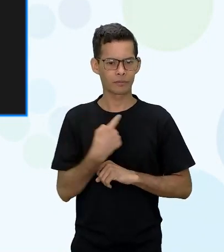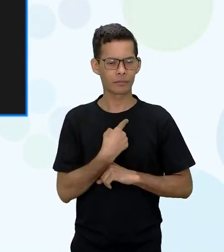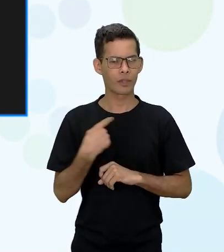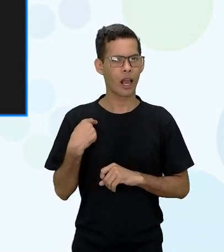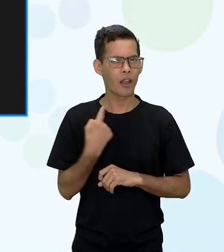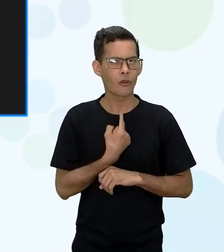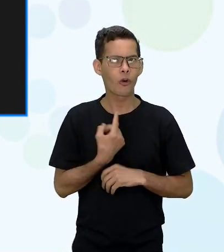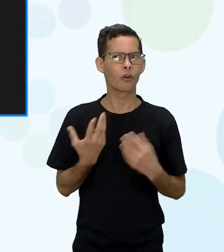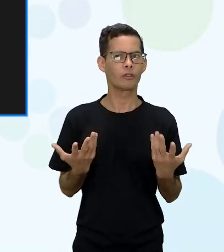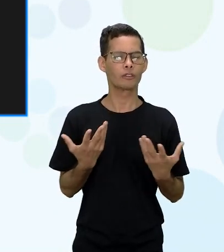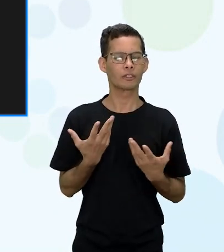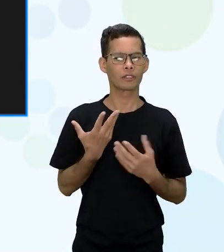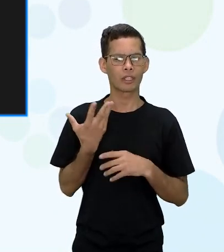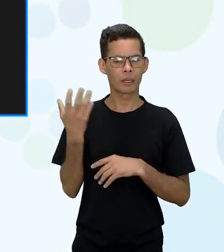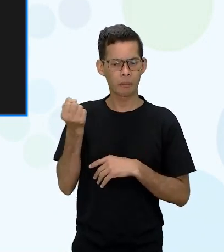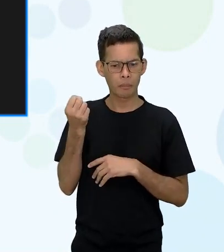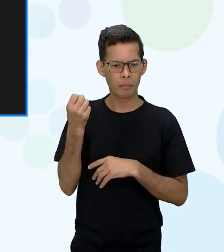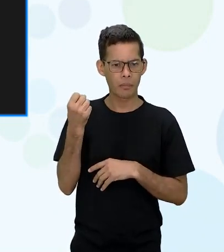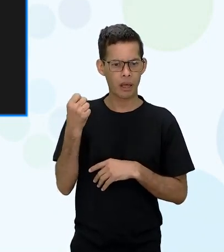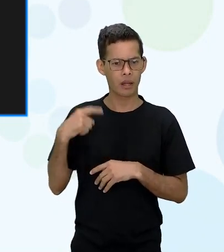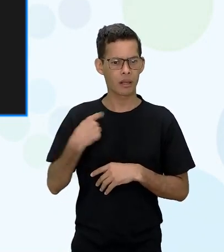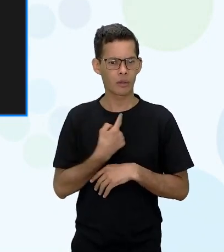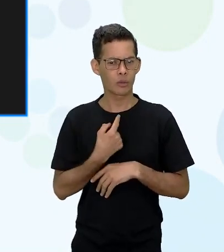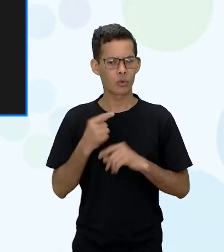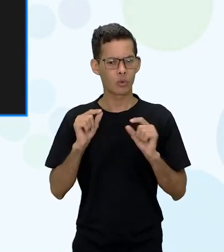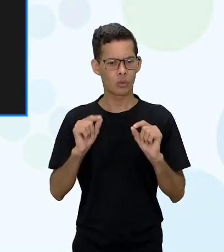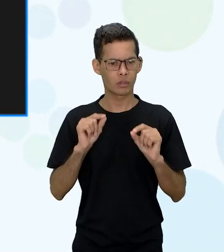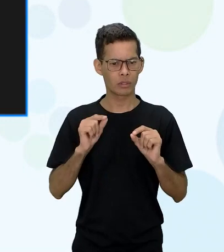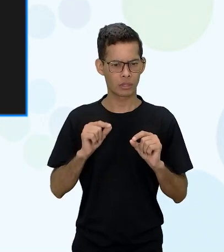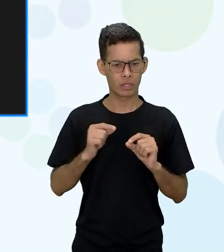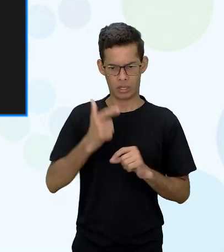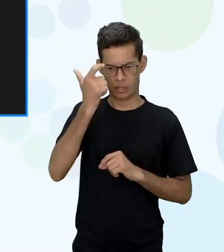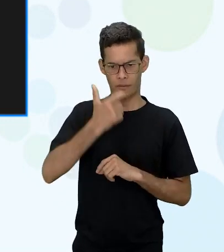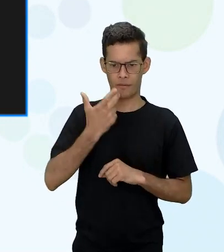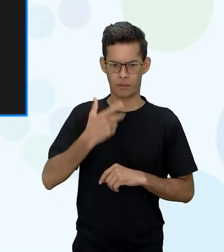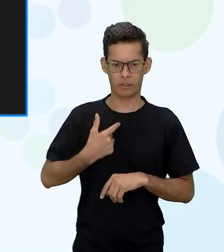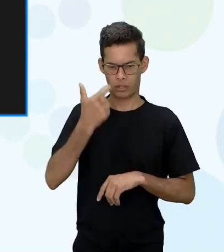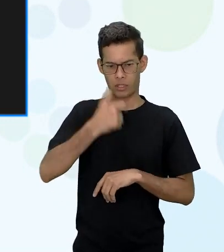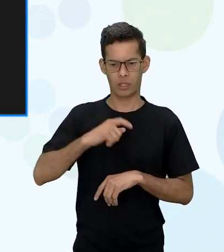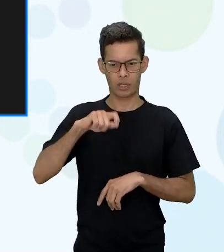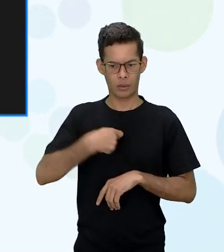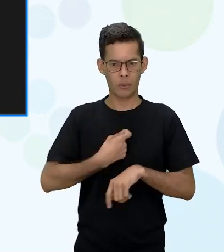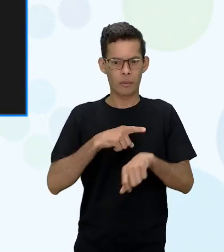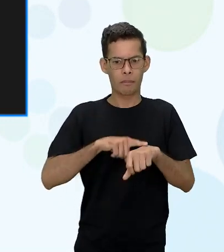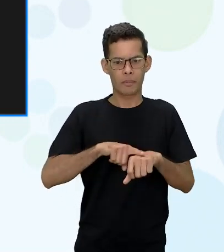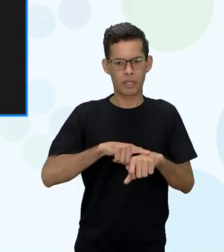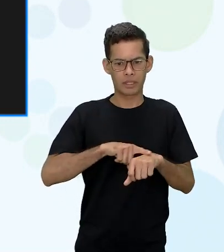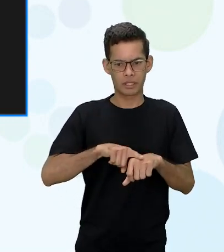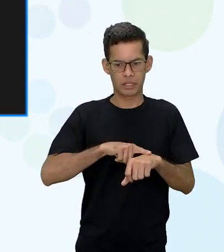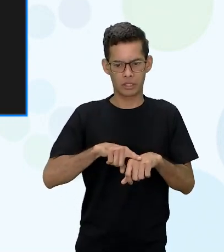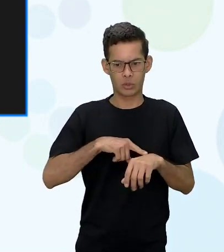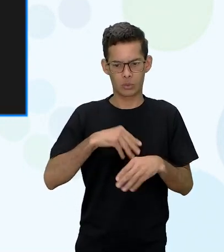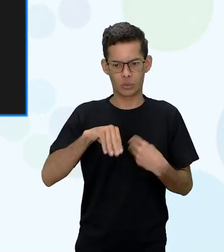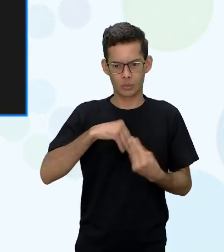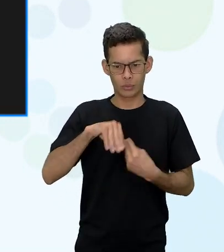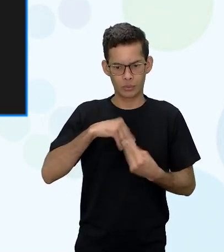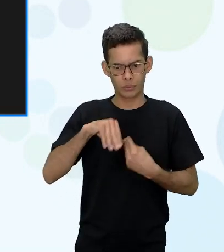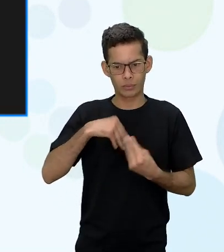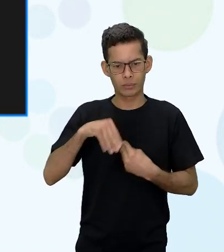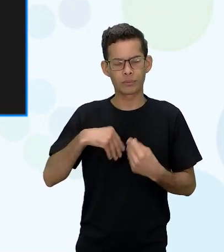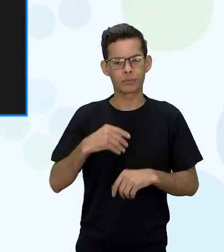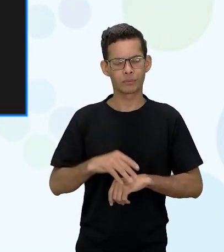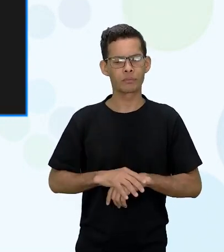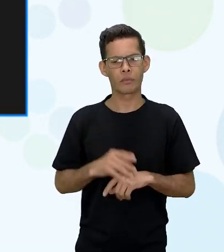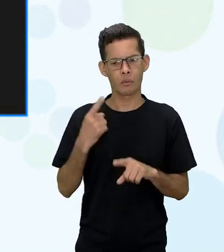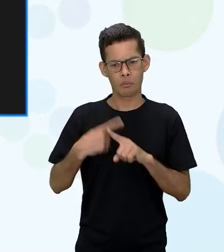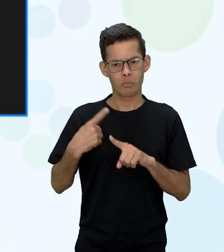a raça do branco que eu me julgo mestiça né que eu acho que aqui no Brasil nós não temos raça